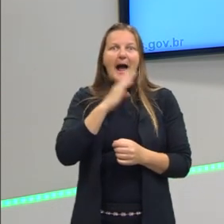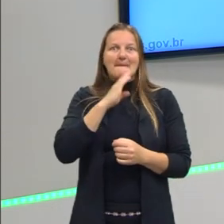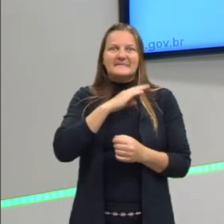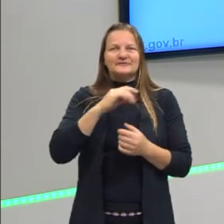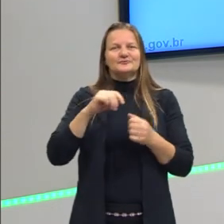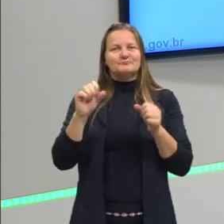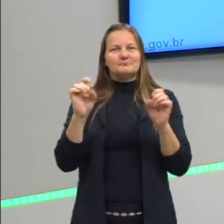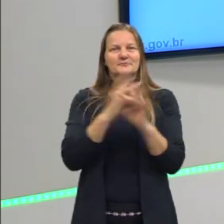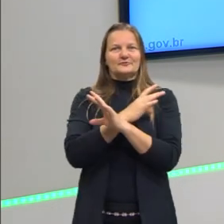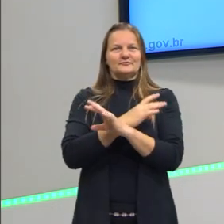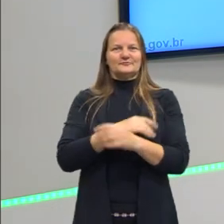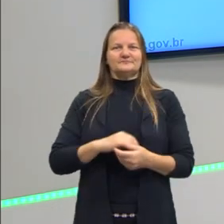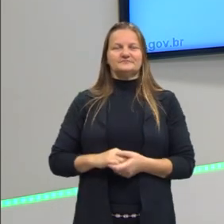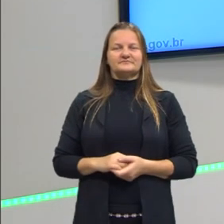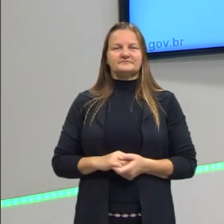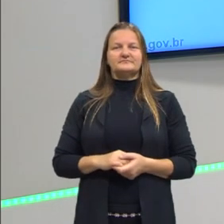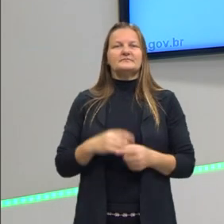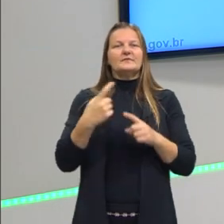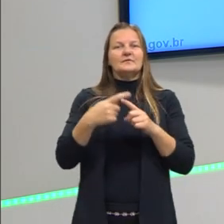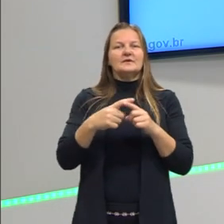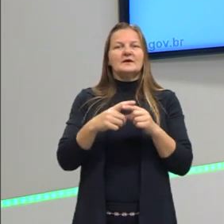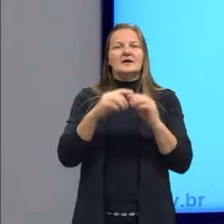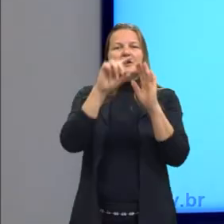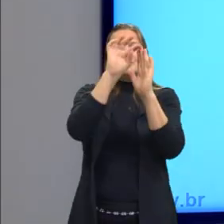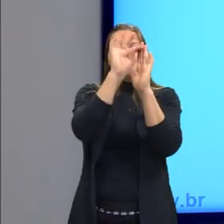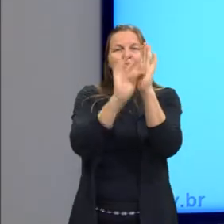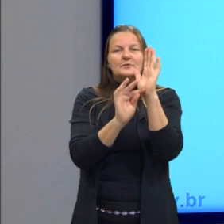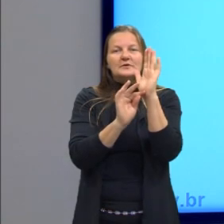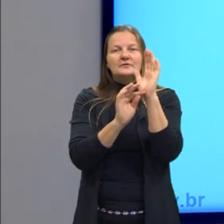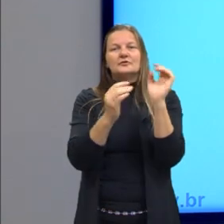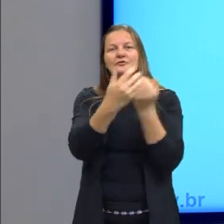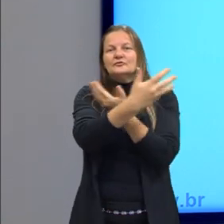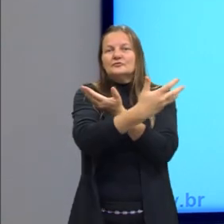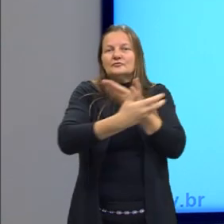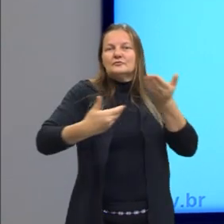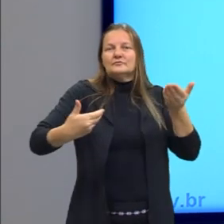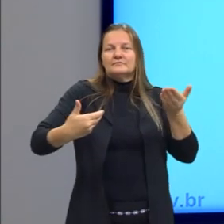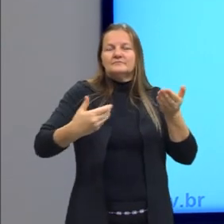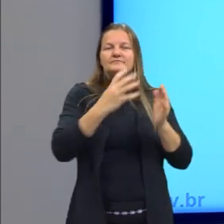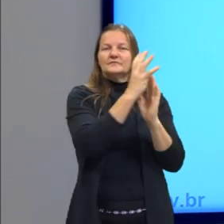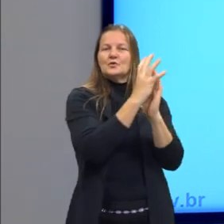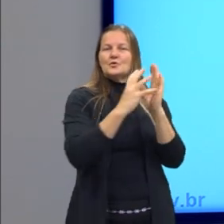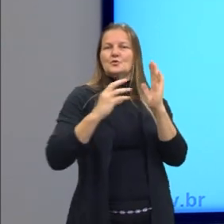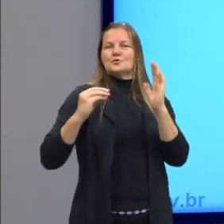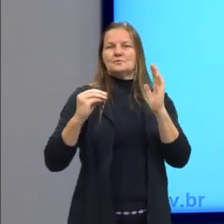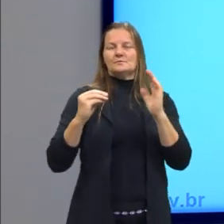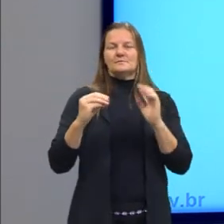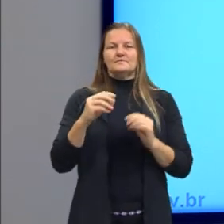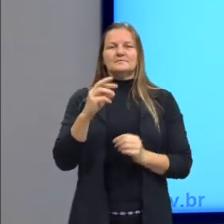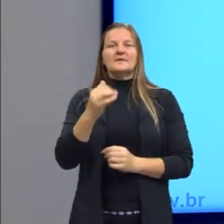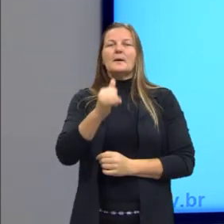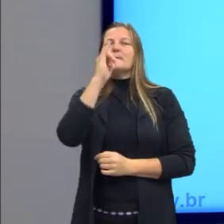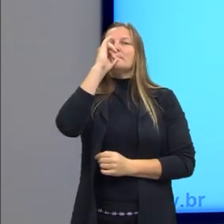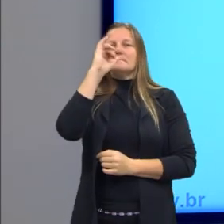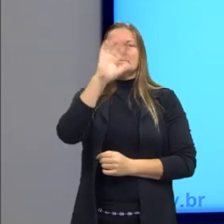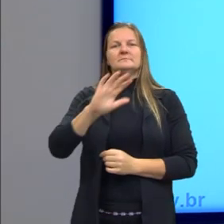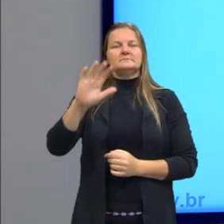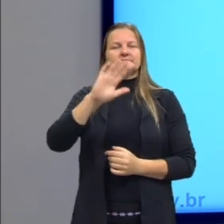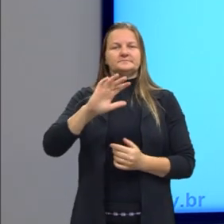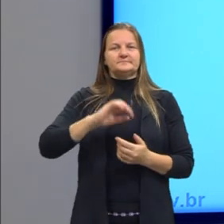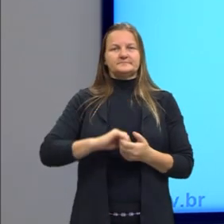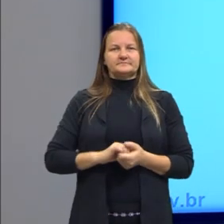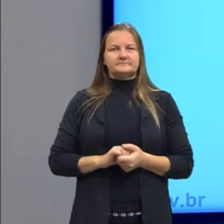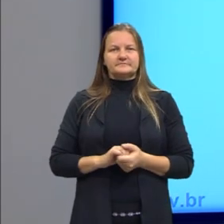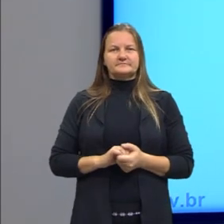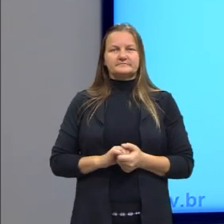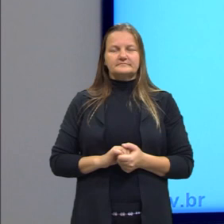bebidas, porque abaixa a temperatura de fusão, diminuindo, aqui a alternativa E, diminuindo a temperatura de fusão